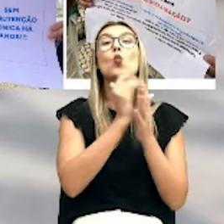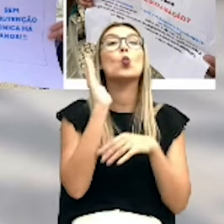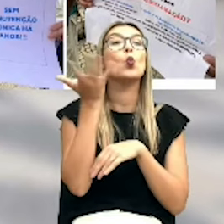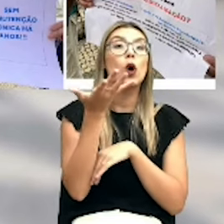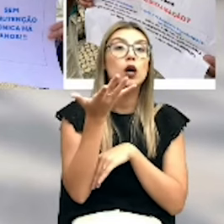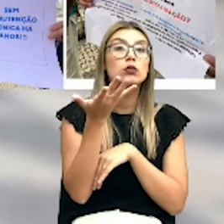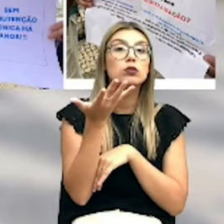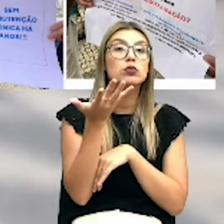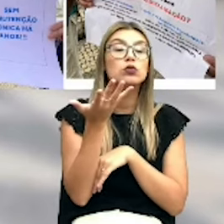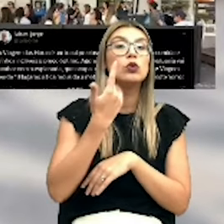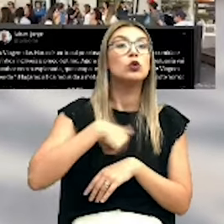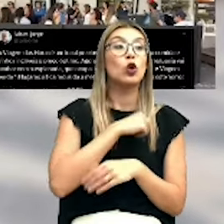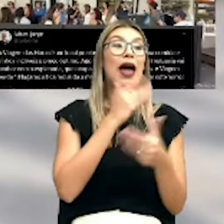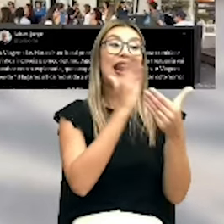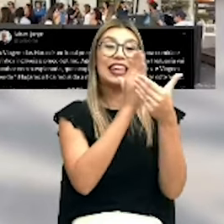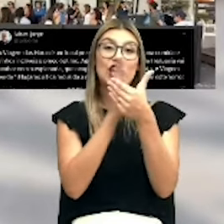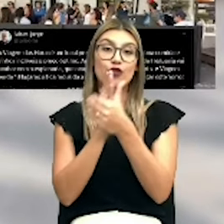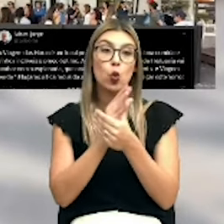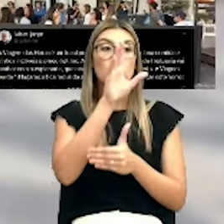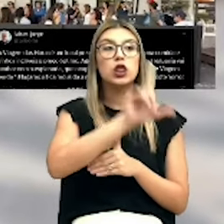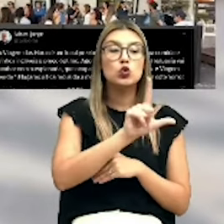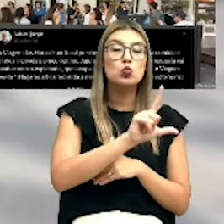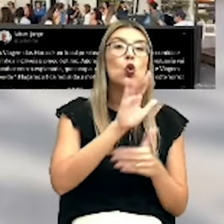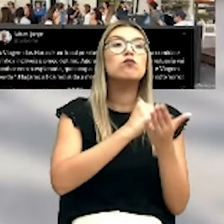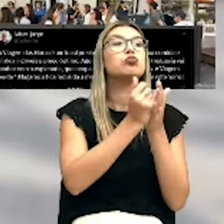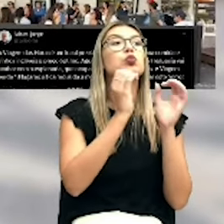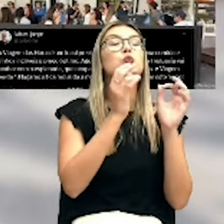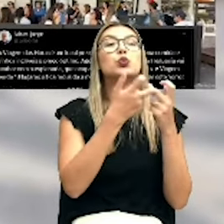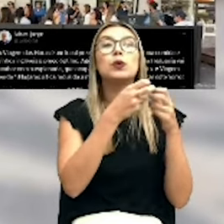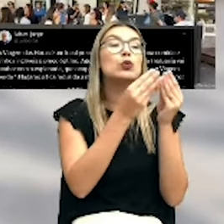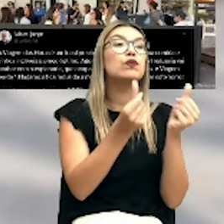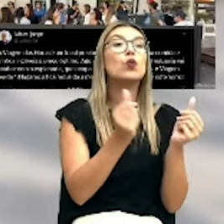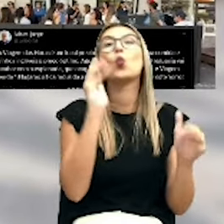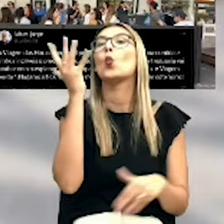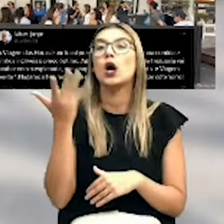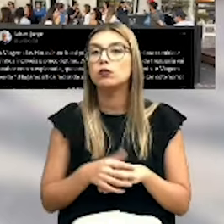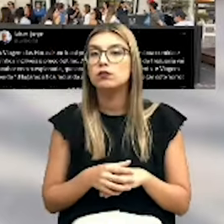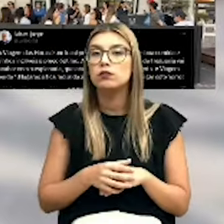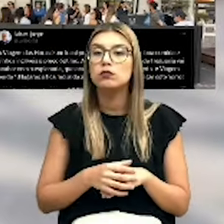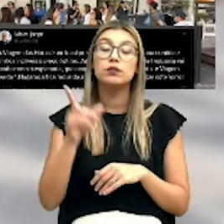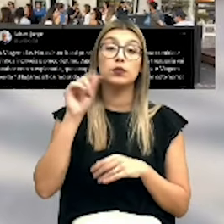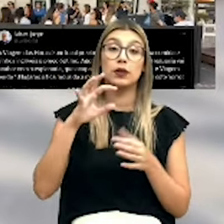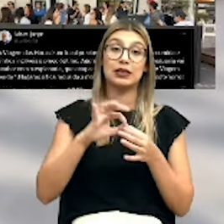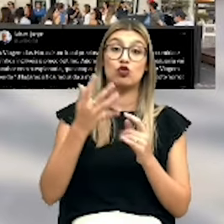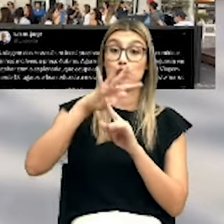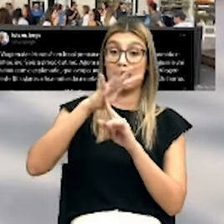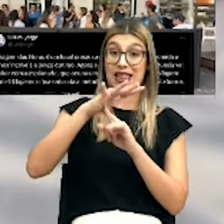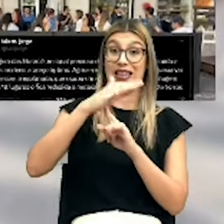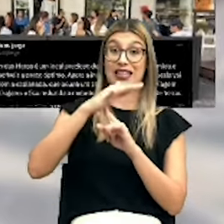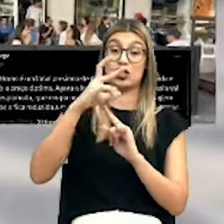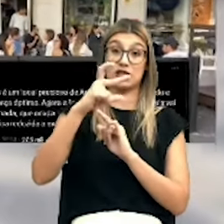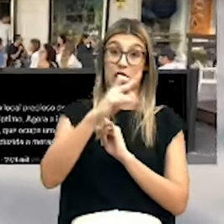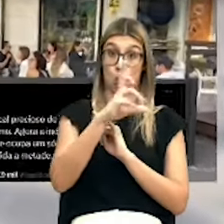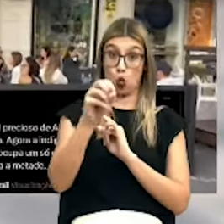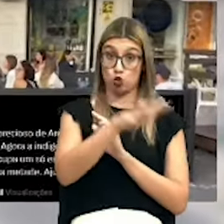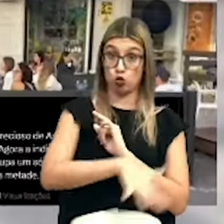nós vamos resolver os problemas do Arquivo de Lisboa. Só para terminar, a situação das planadas de Arroios. Temos